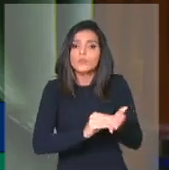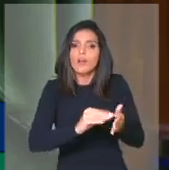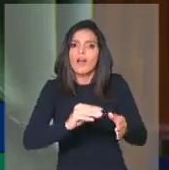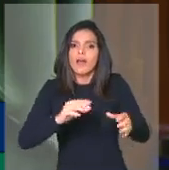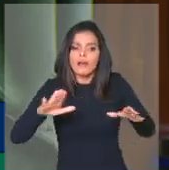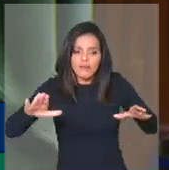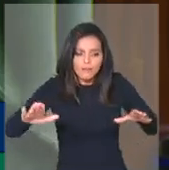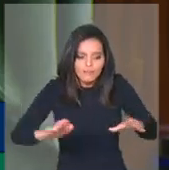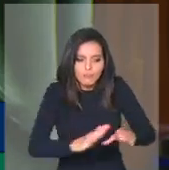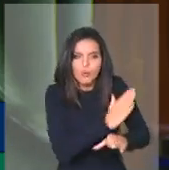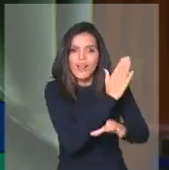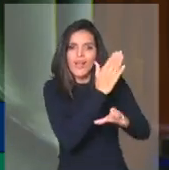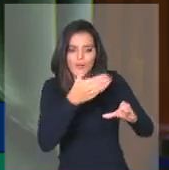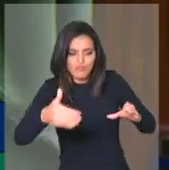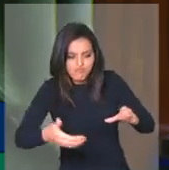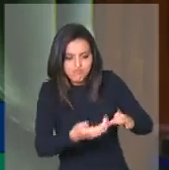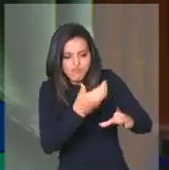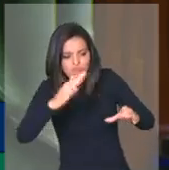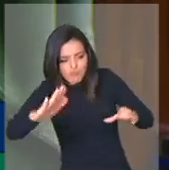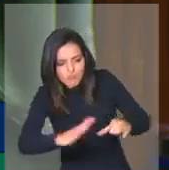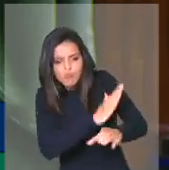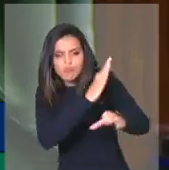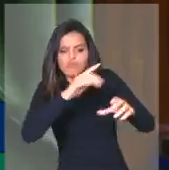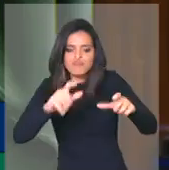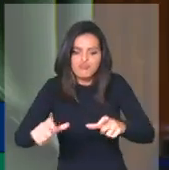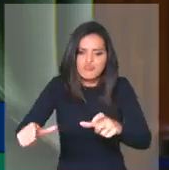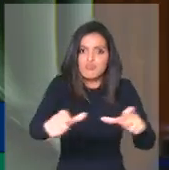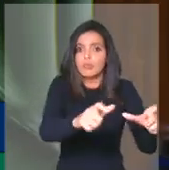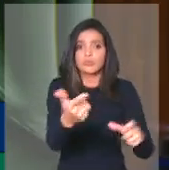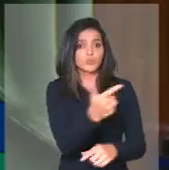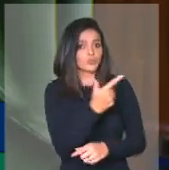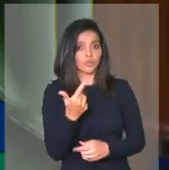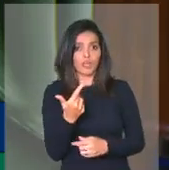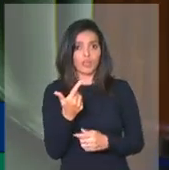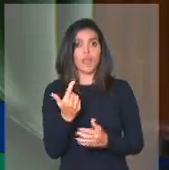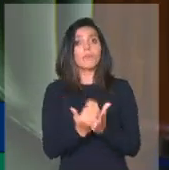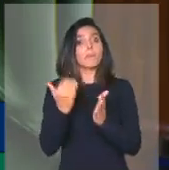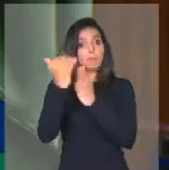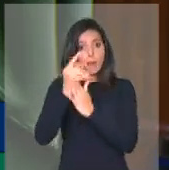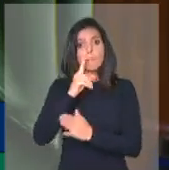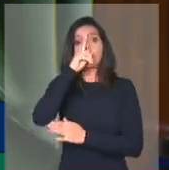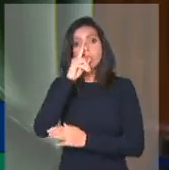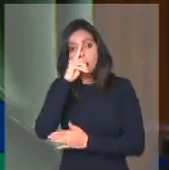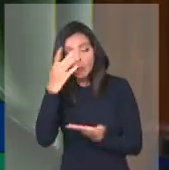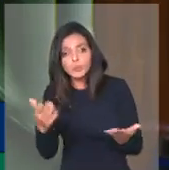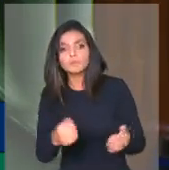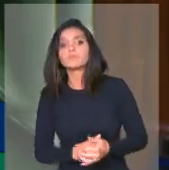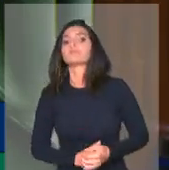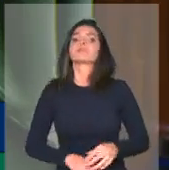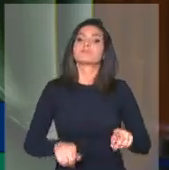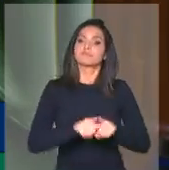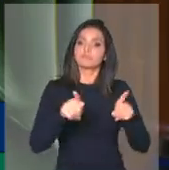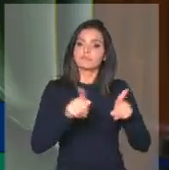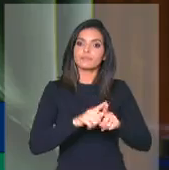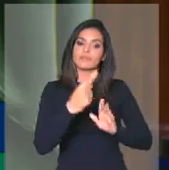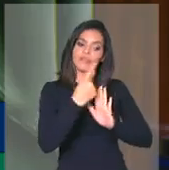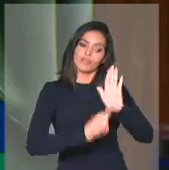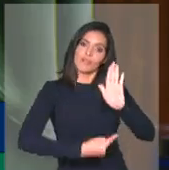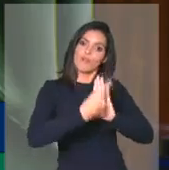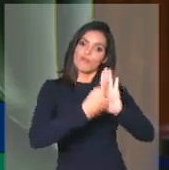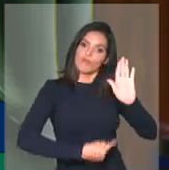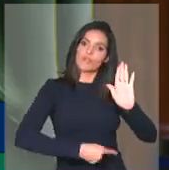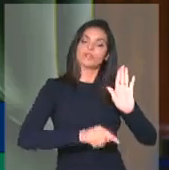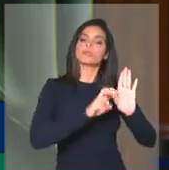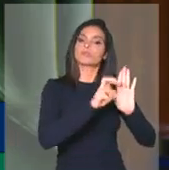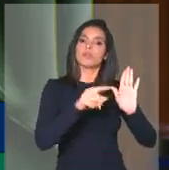Mas vamos nos referir aqui ao item 1, o veto 55. Não é justo